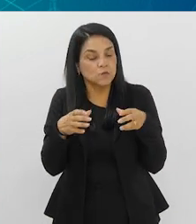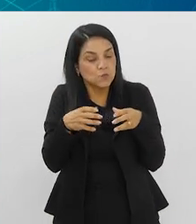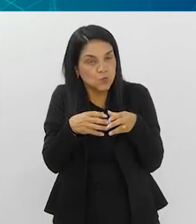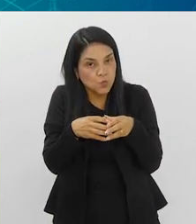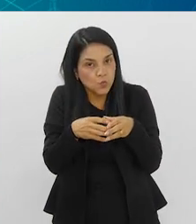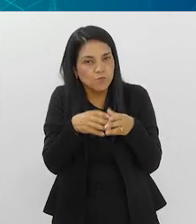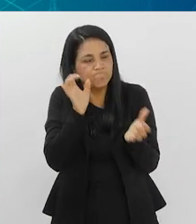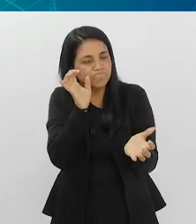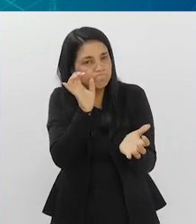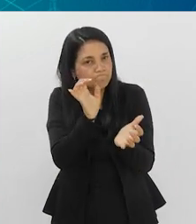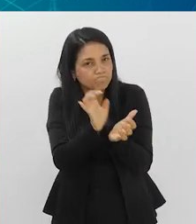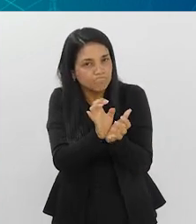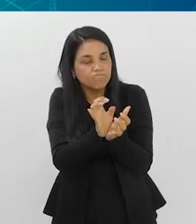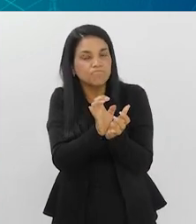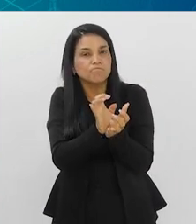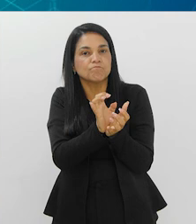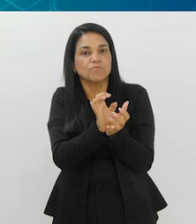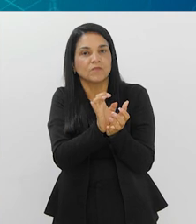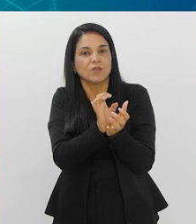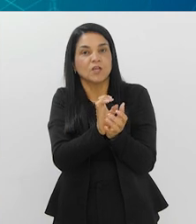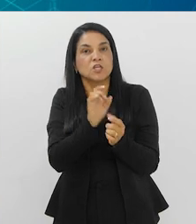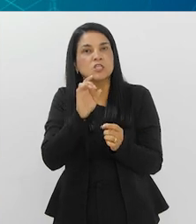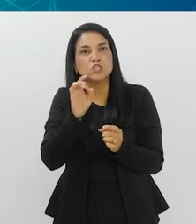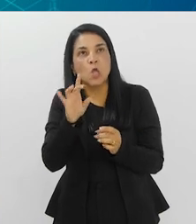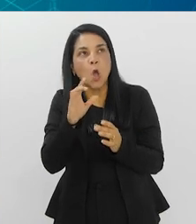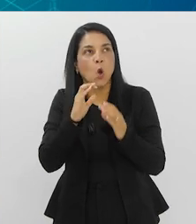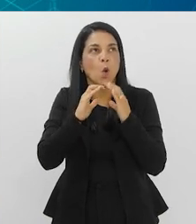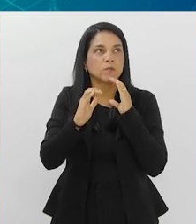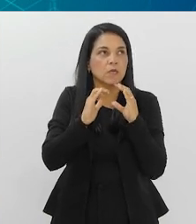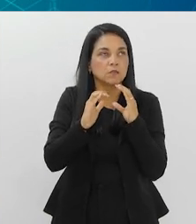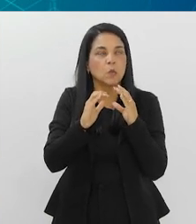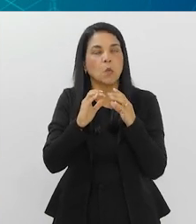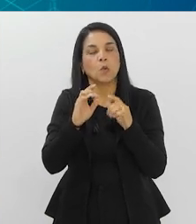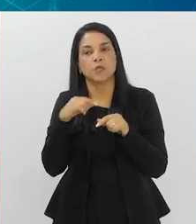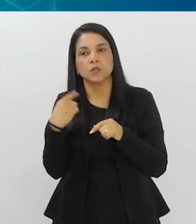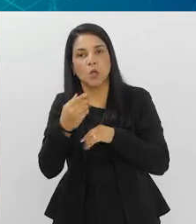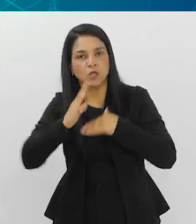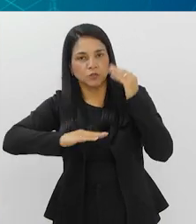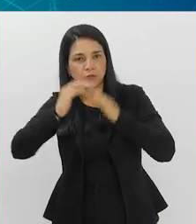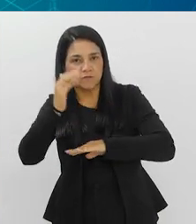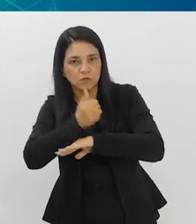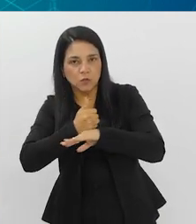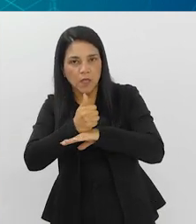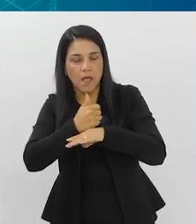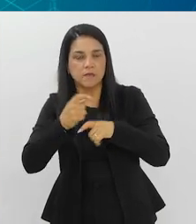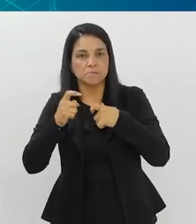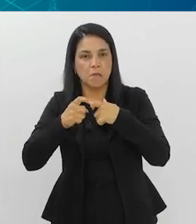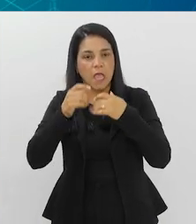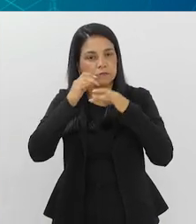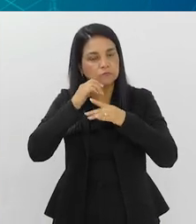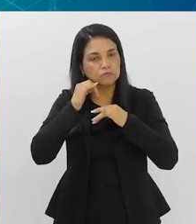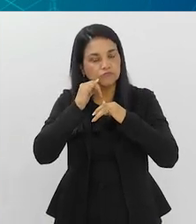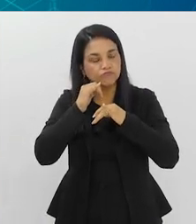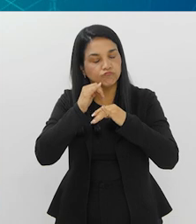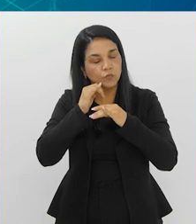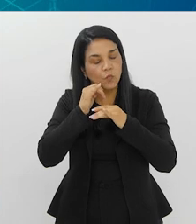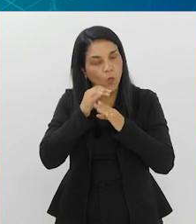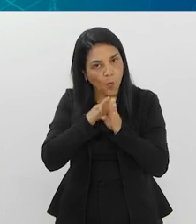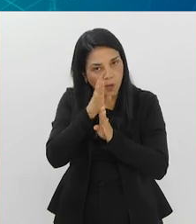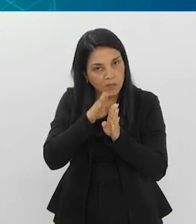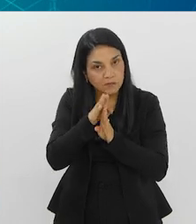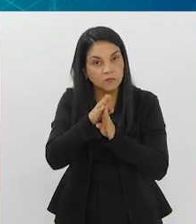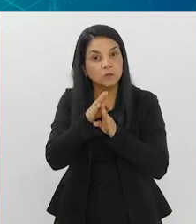equipe que sai do só do comunicador e nós, profissionais, orientando a comunicação,